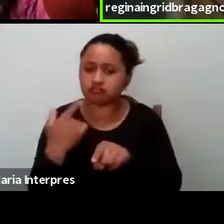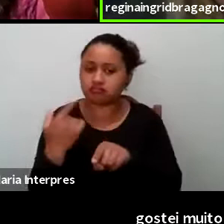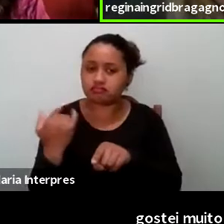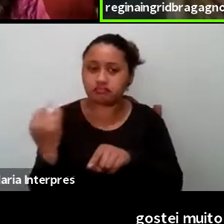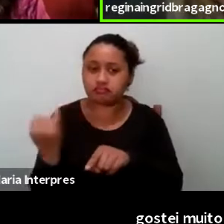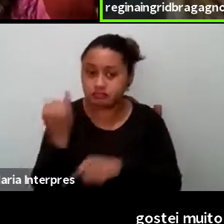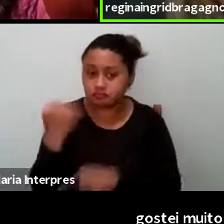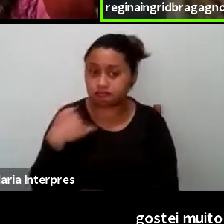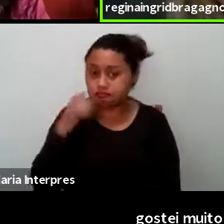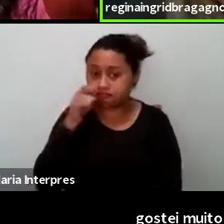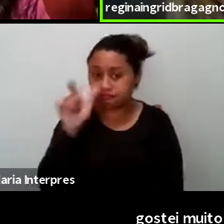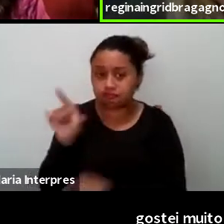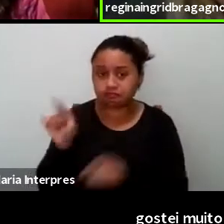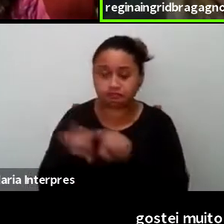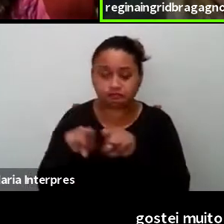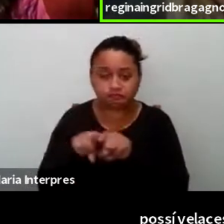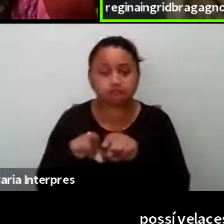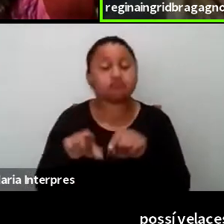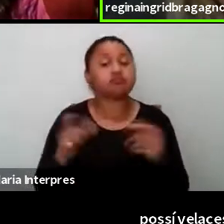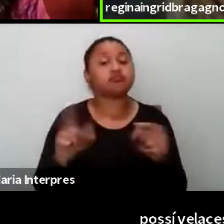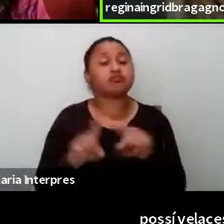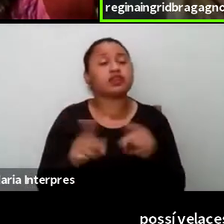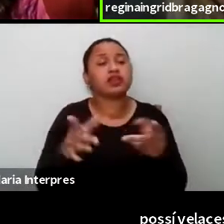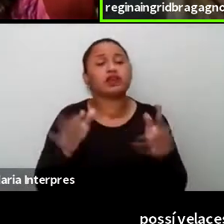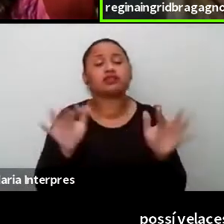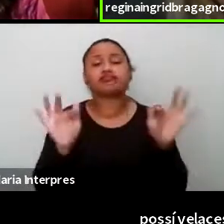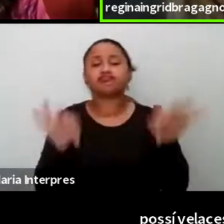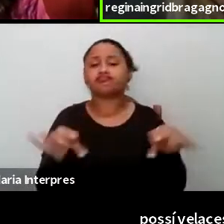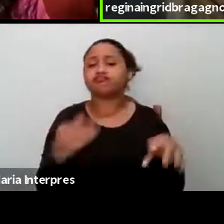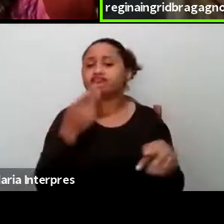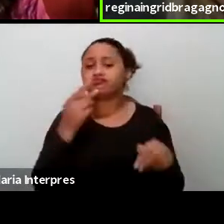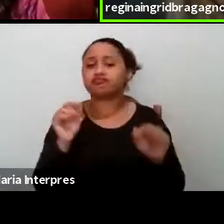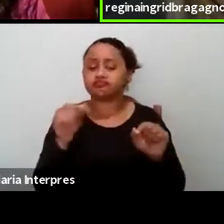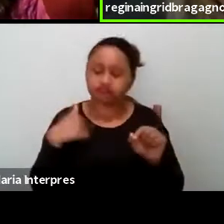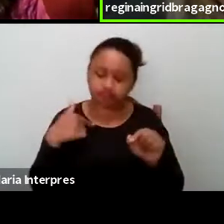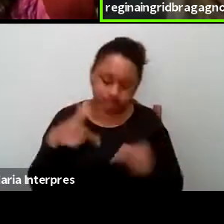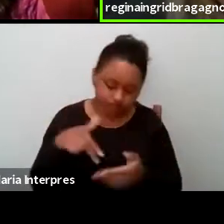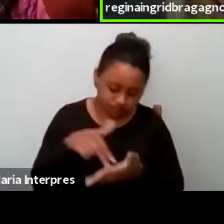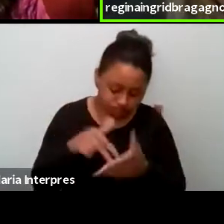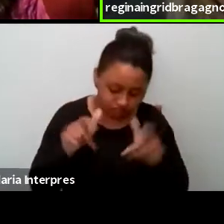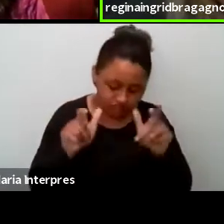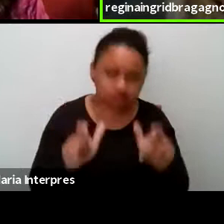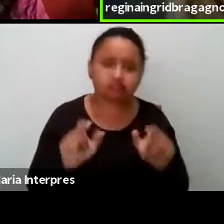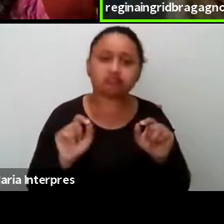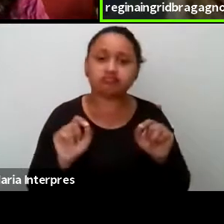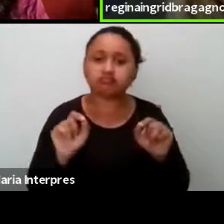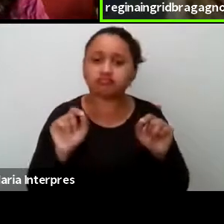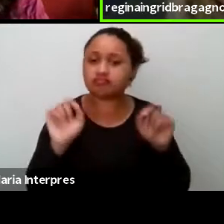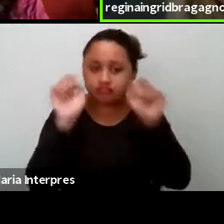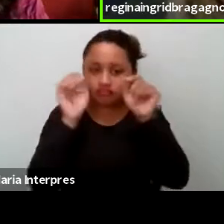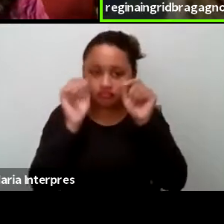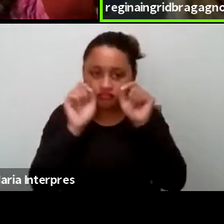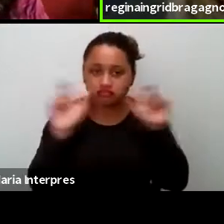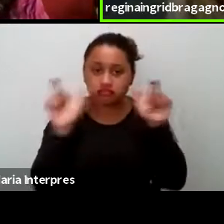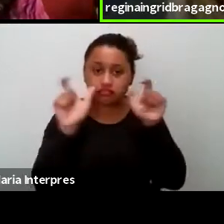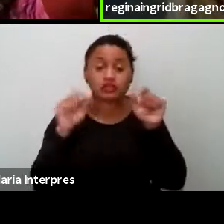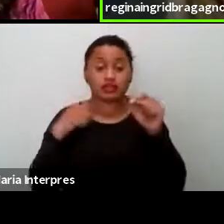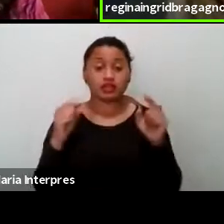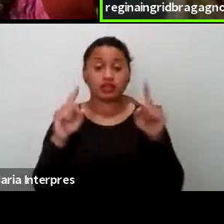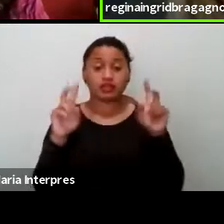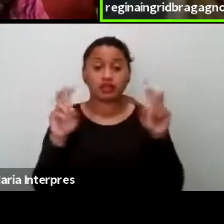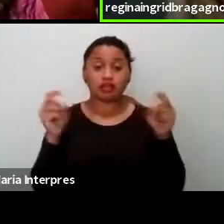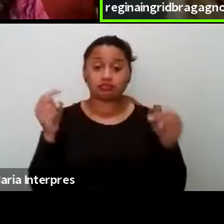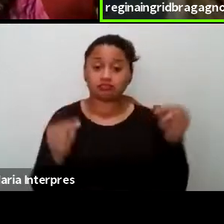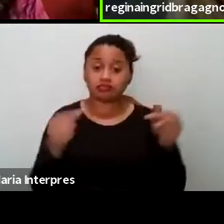E aí só queria finalizar dizendo, assim, que desse lugar me chamou muita atenção e muito interessante esse debate sobre o